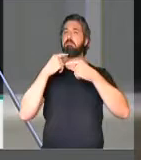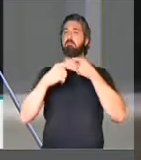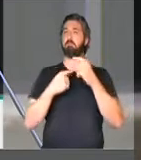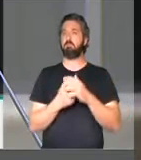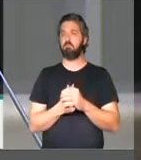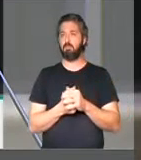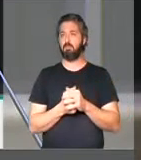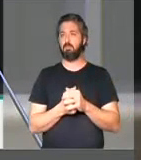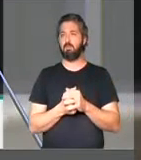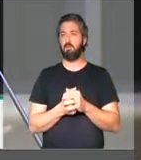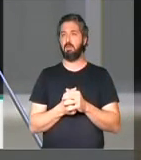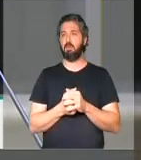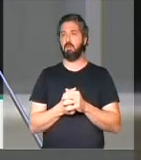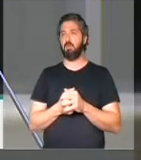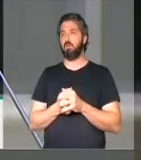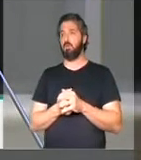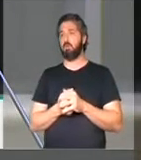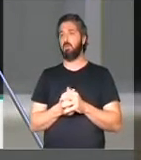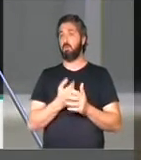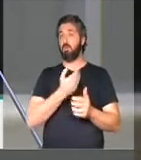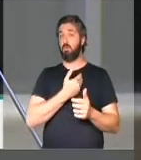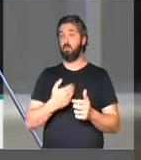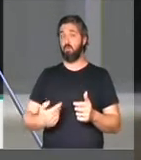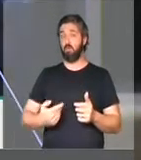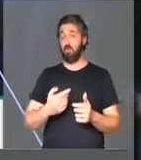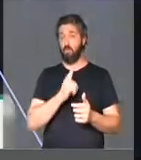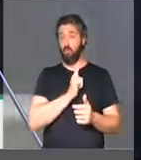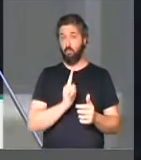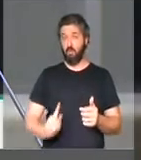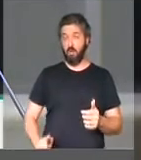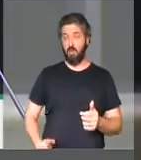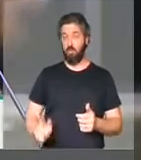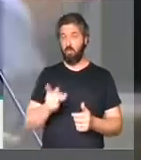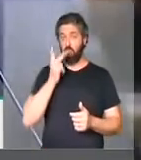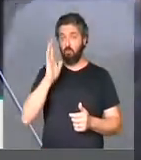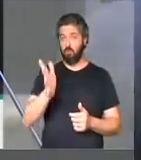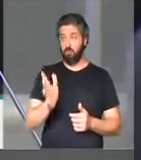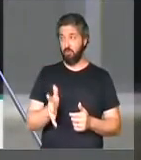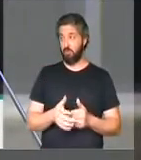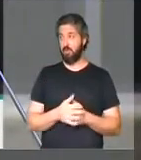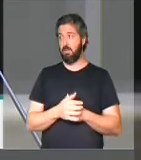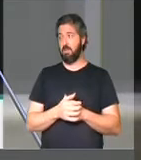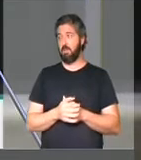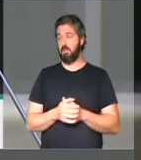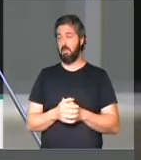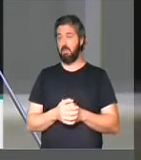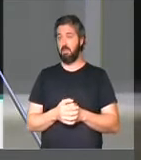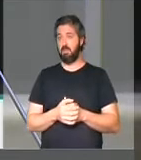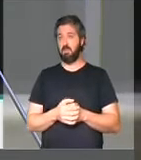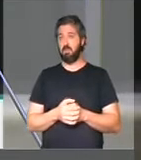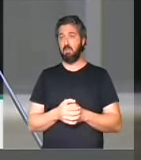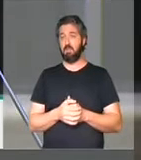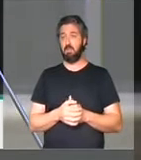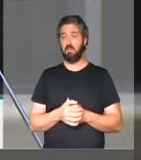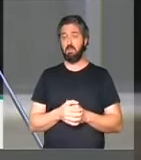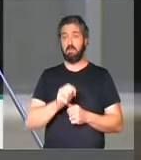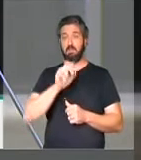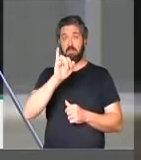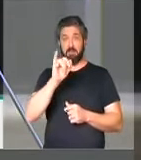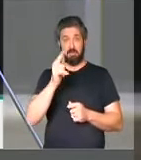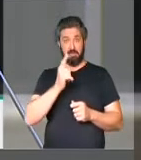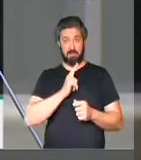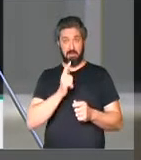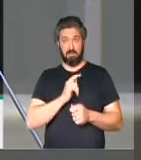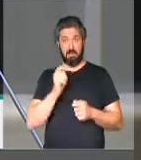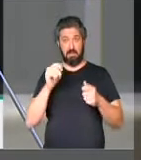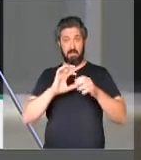O governador afirmou que se fosse e se pudesse